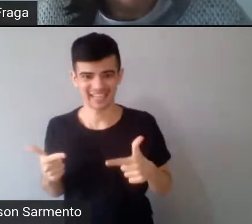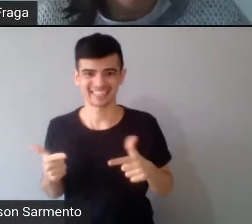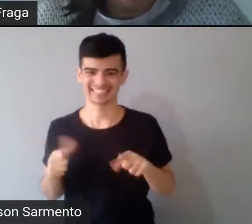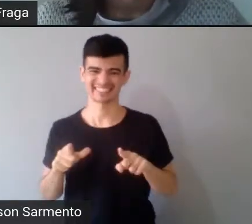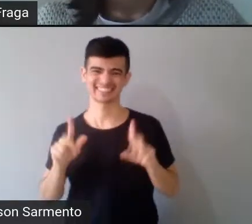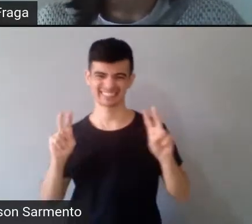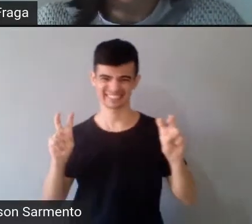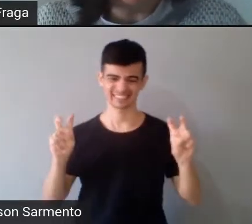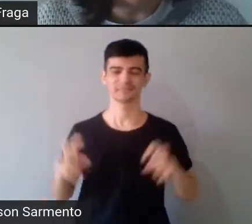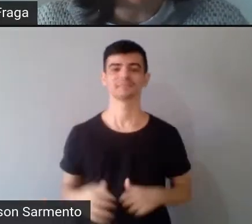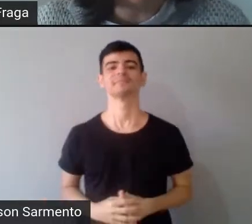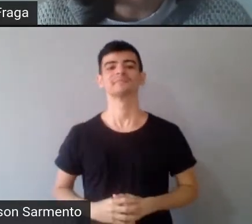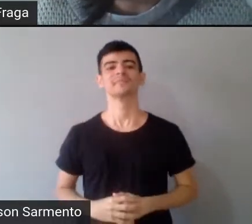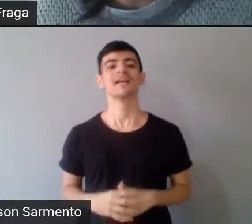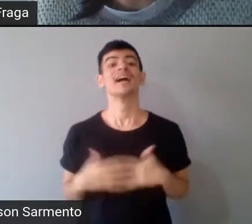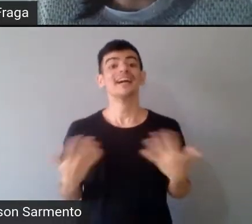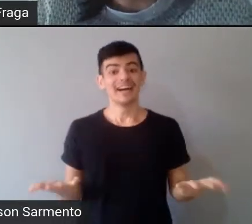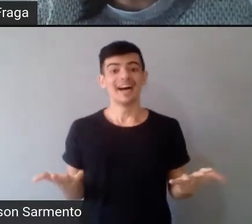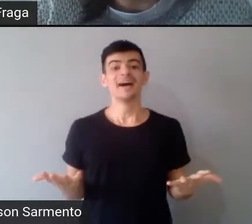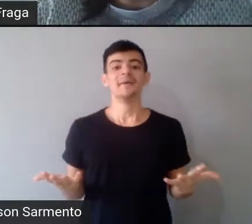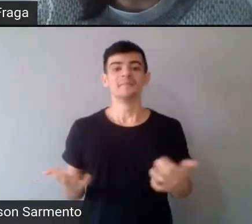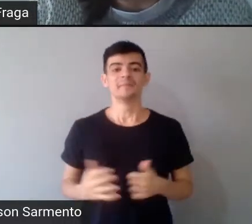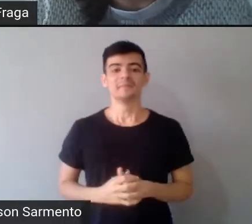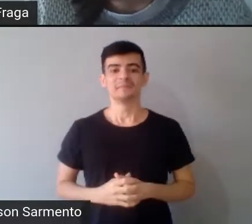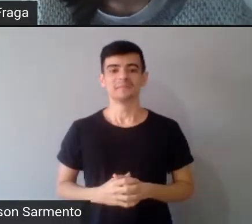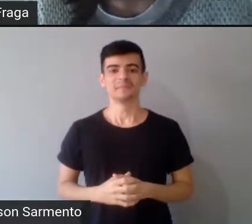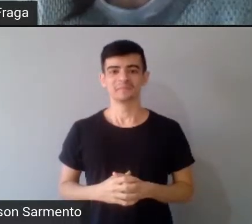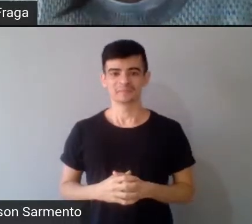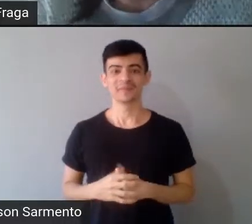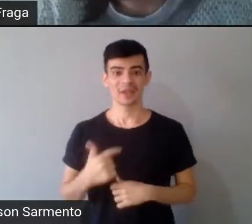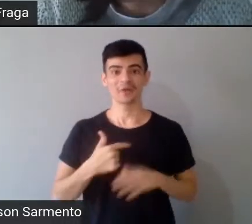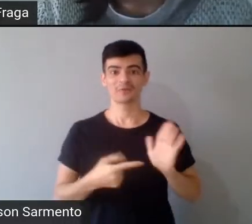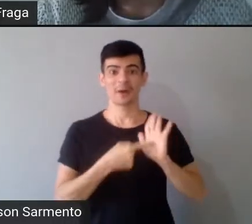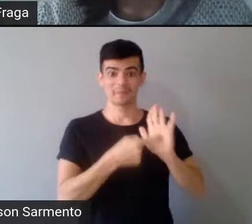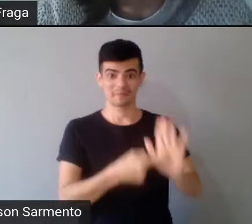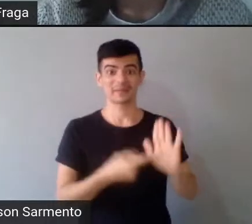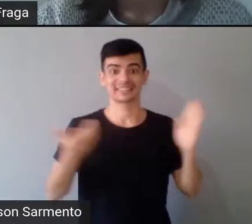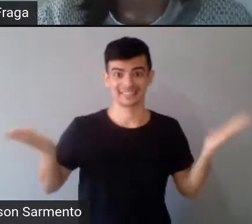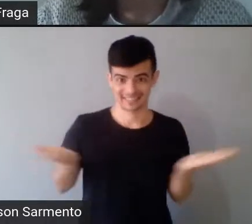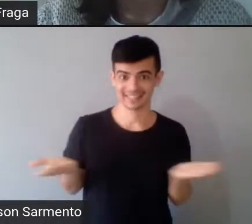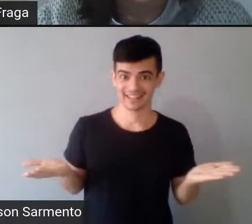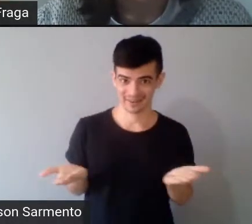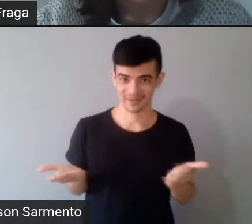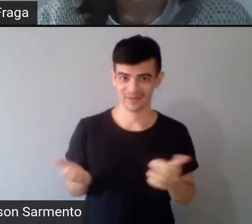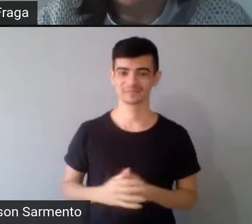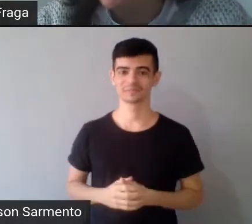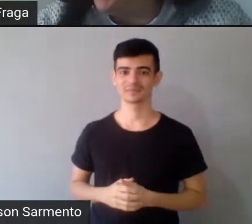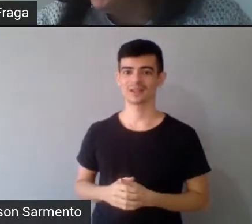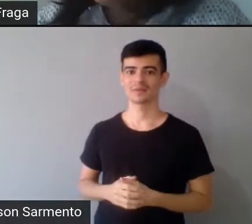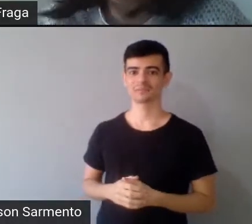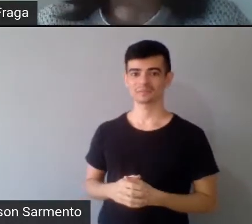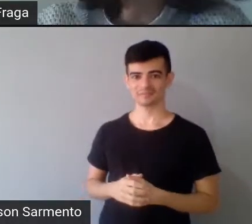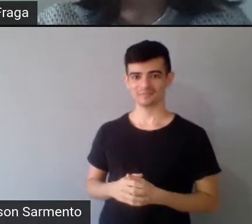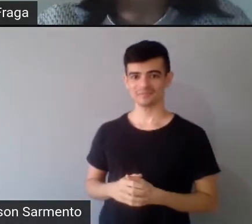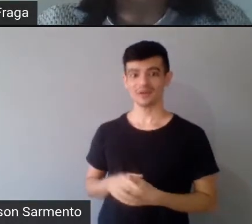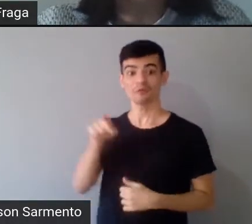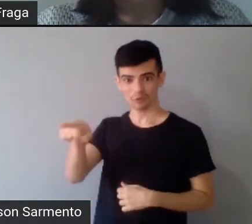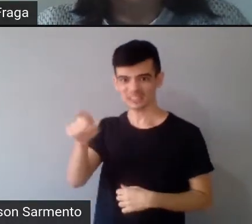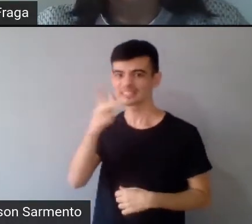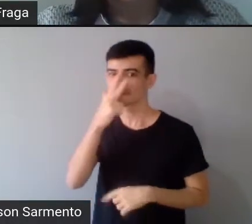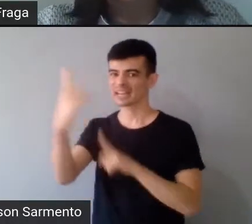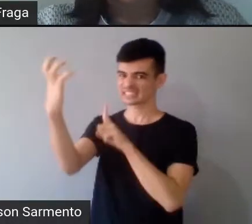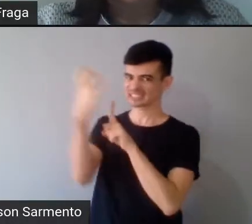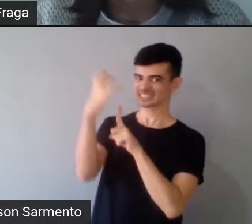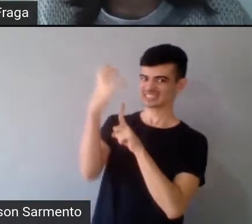Gente, então eu vou me apresentar para mim. É, né, você, você tem culpa no fato de eu ser assim, tá ficando cada vez